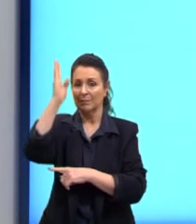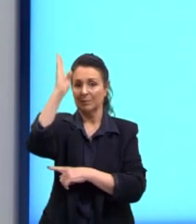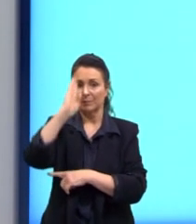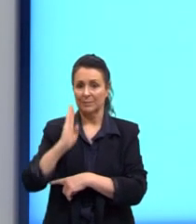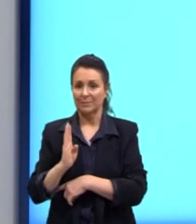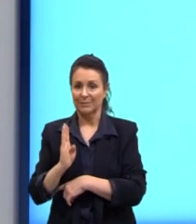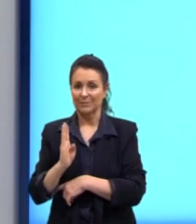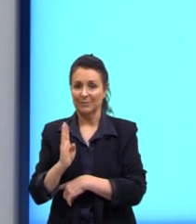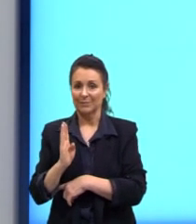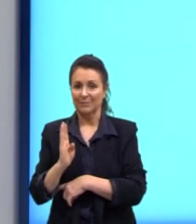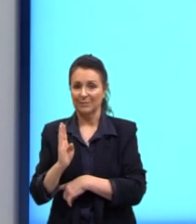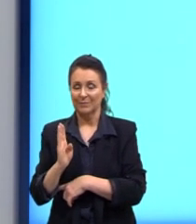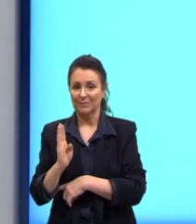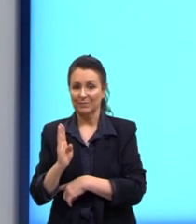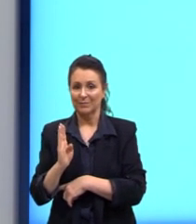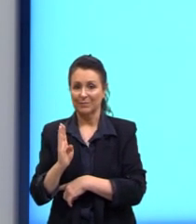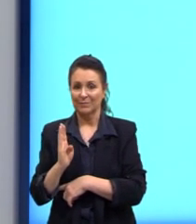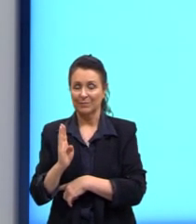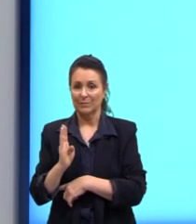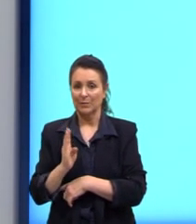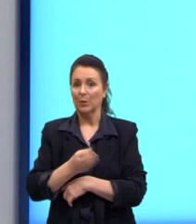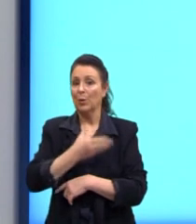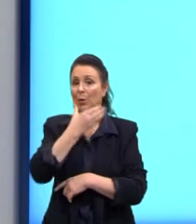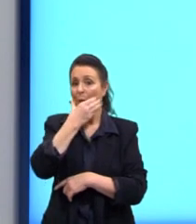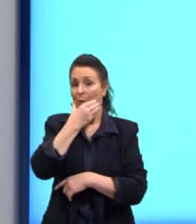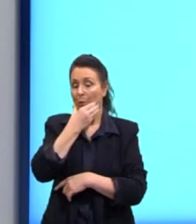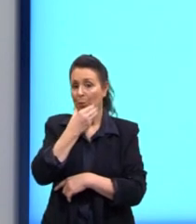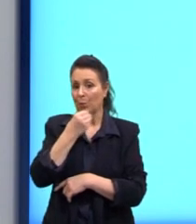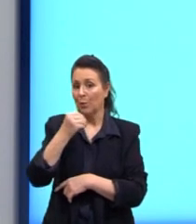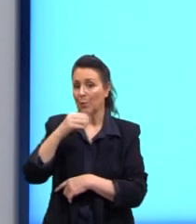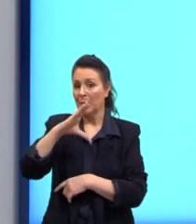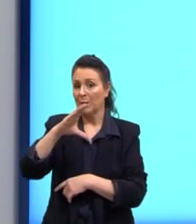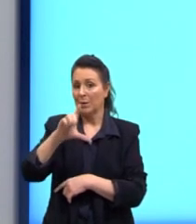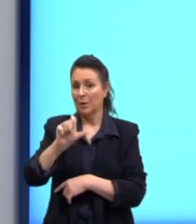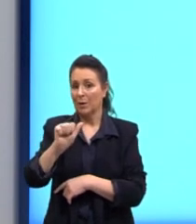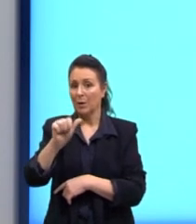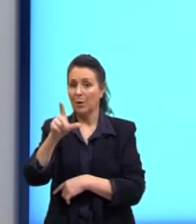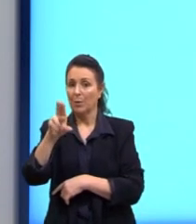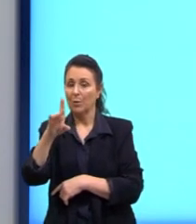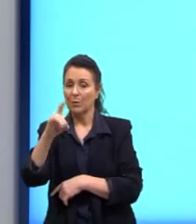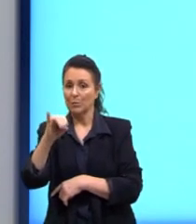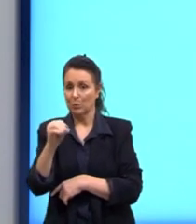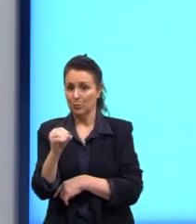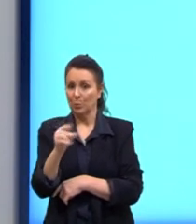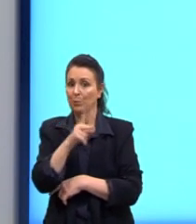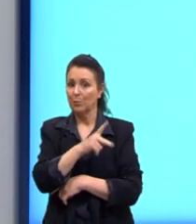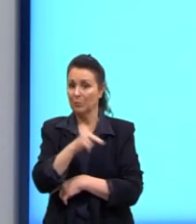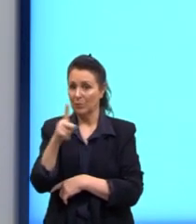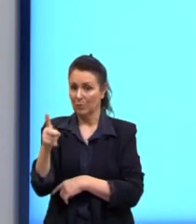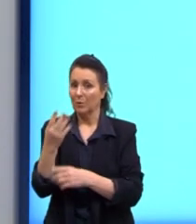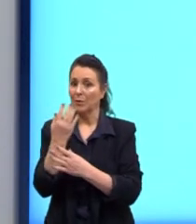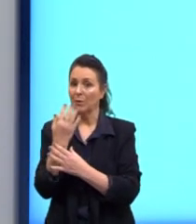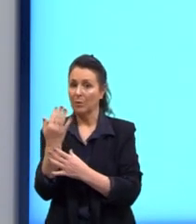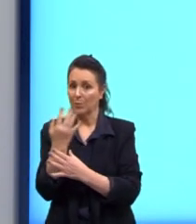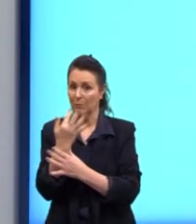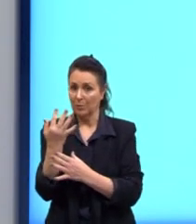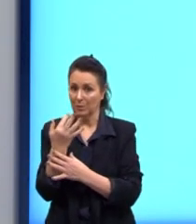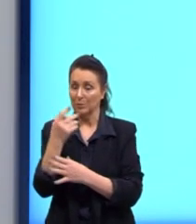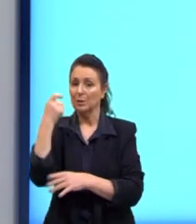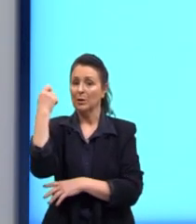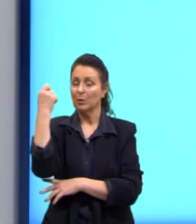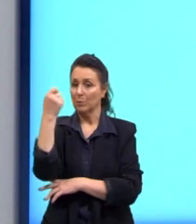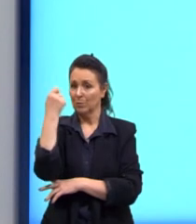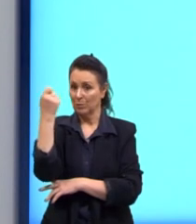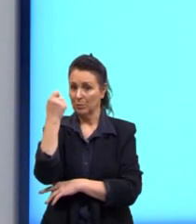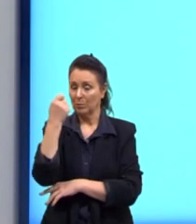De acordo com Cláudio Masili, professor da Universidade Federal do Rio Grande do Sul, vivemos em uma